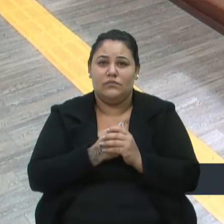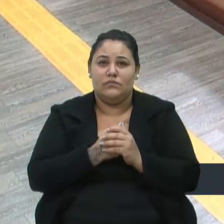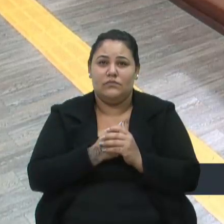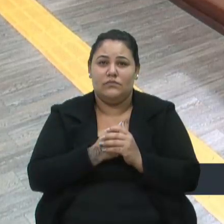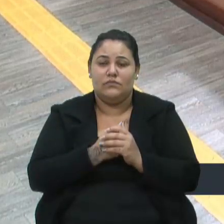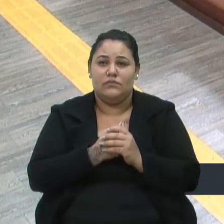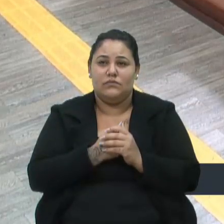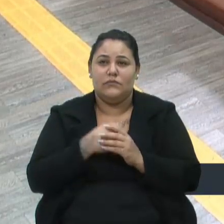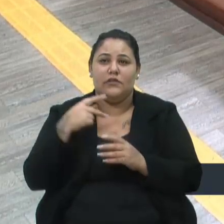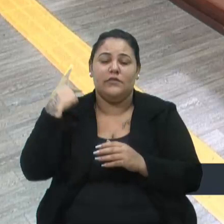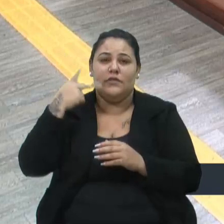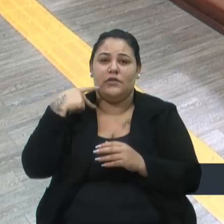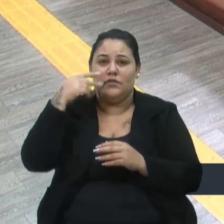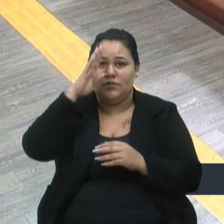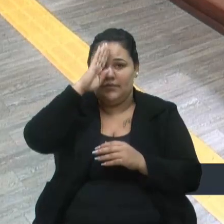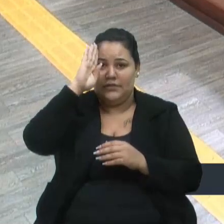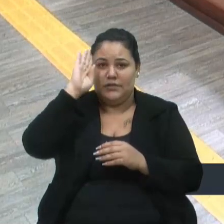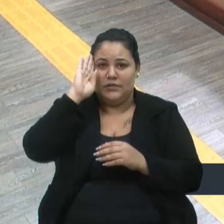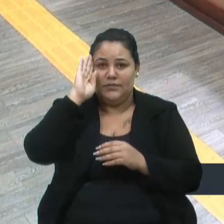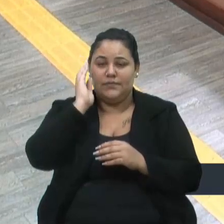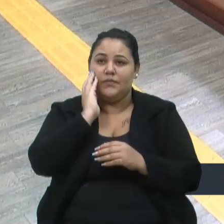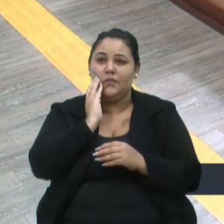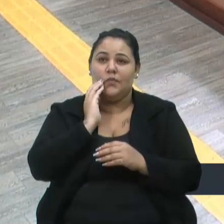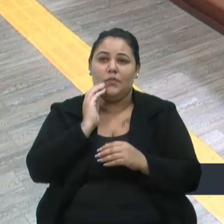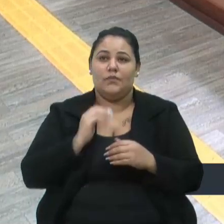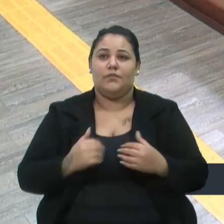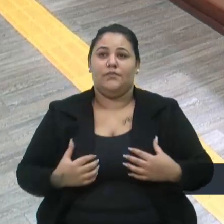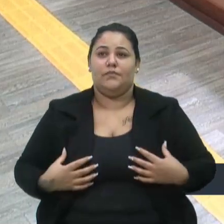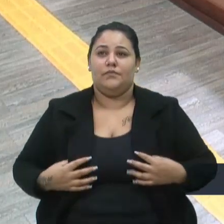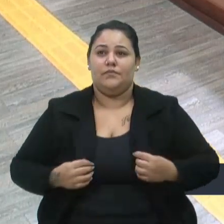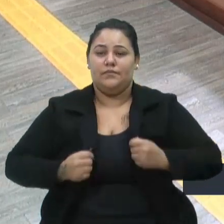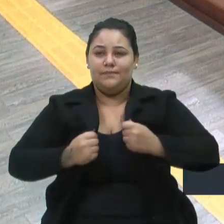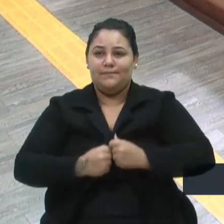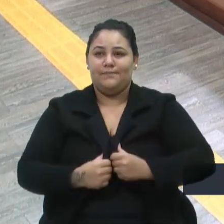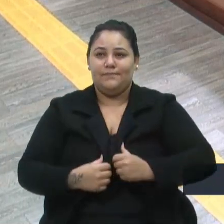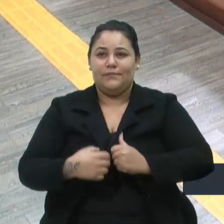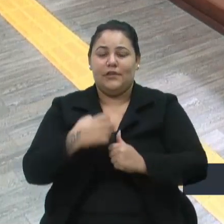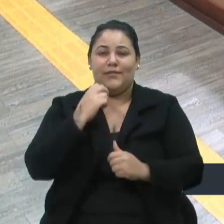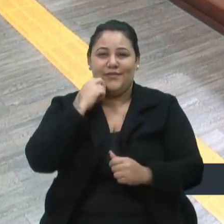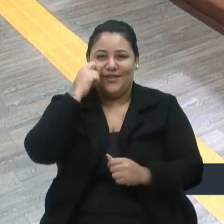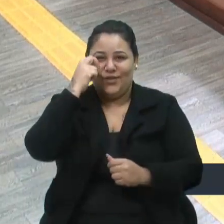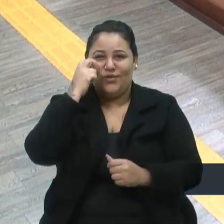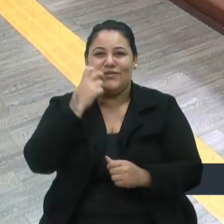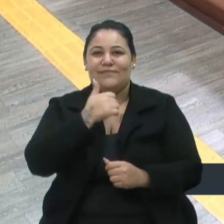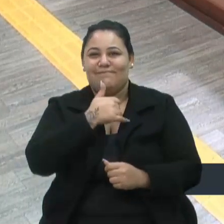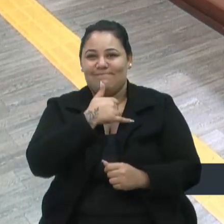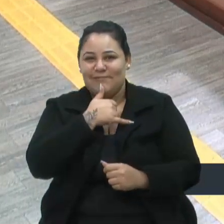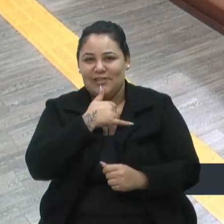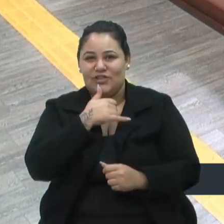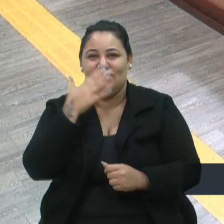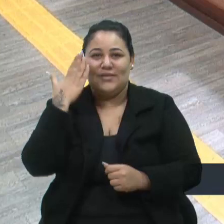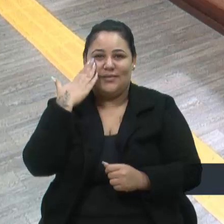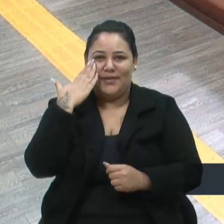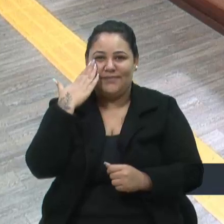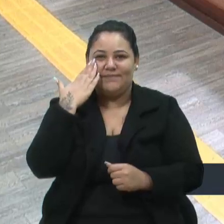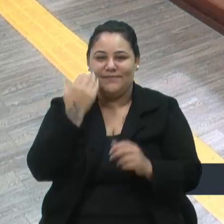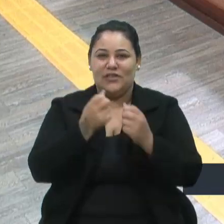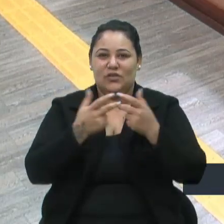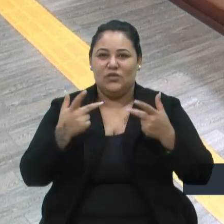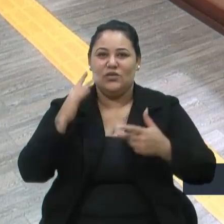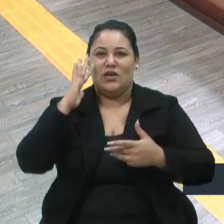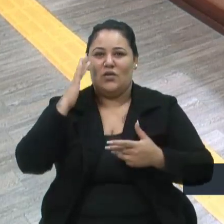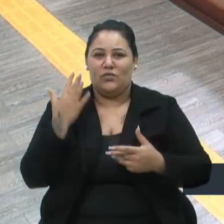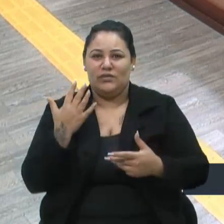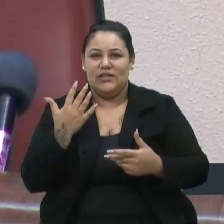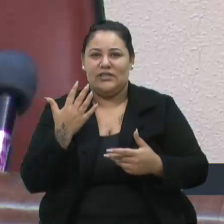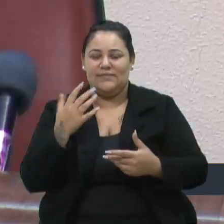Vereador Bressan, é constrangedor, triste, ficar sabendo de fatos que ocorram